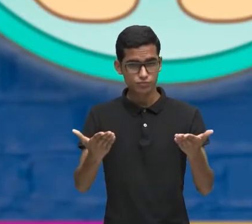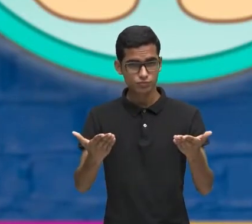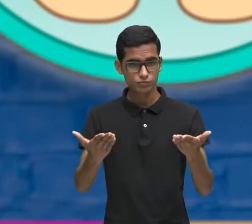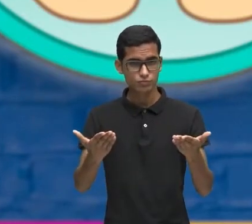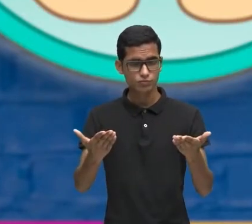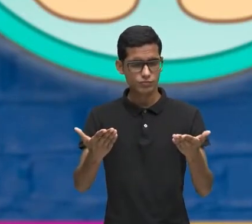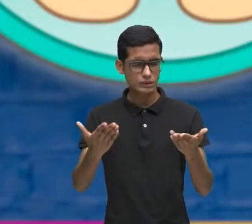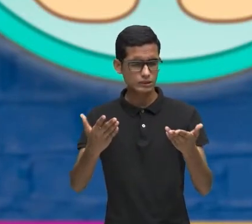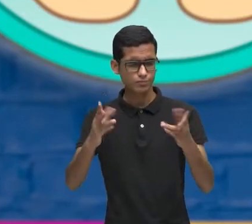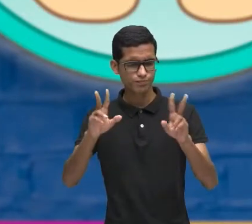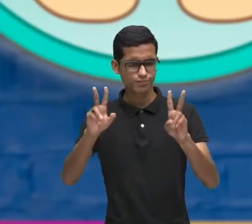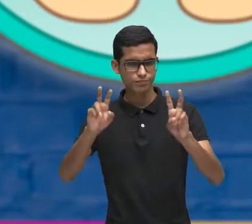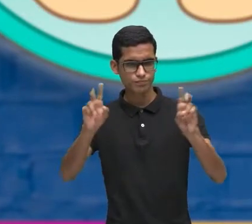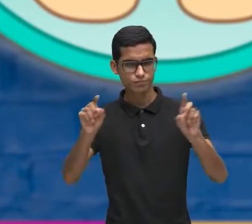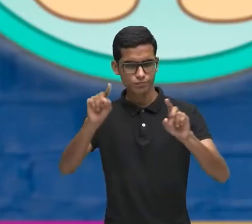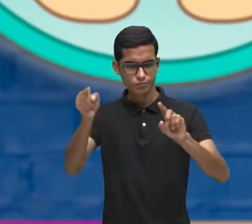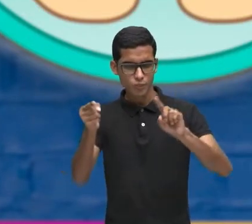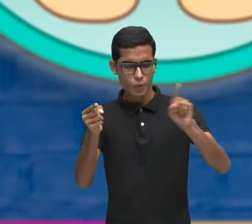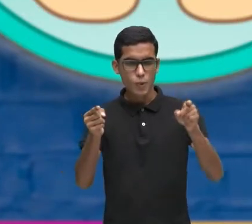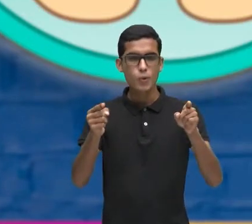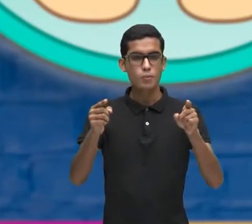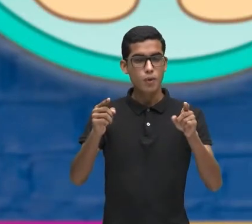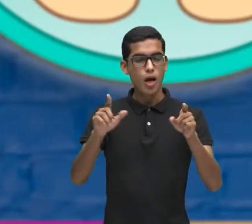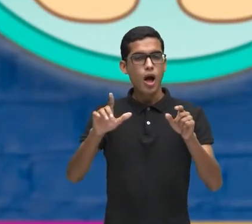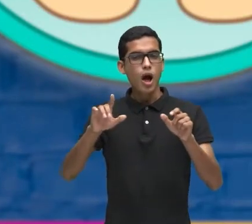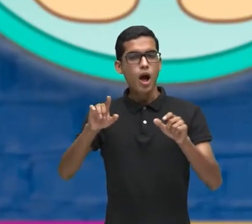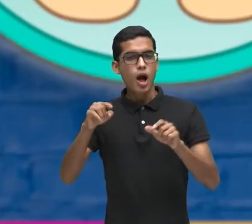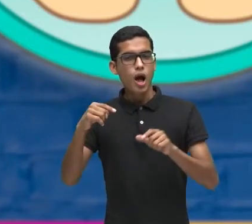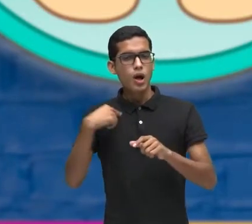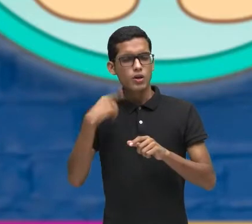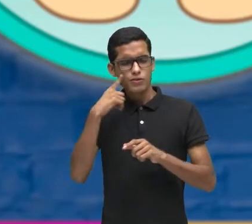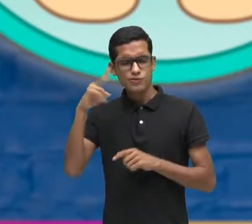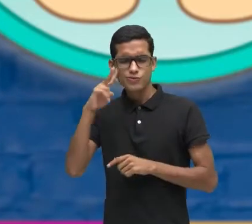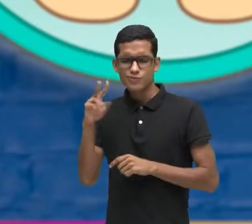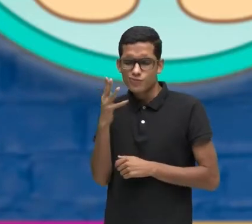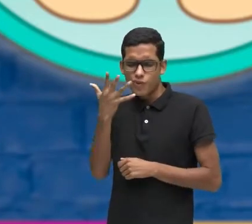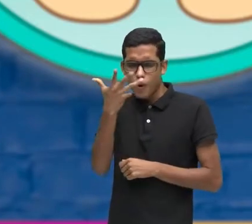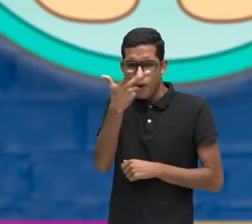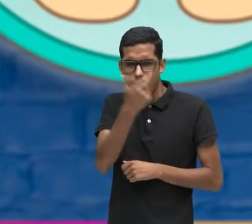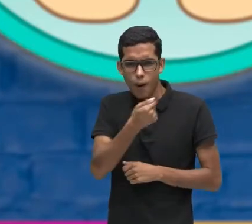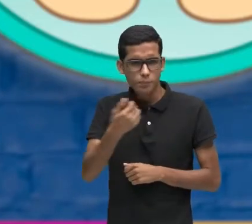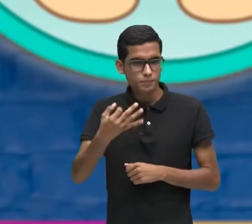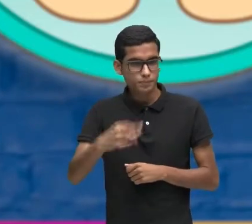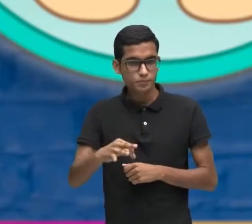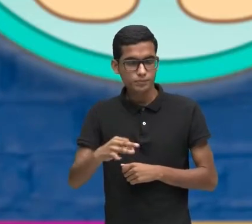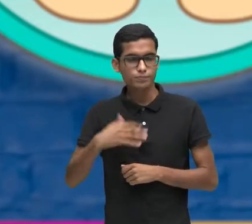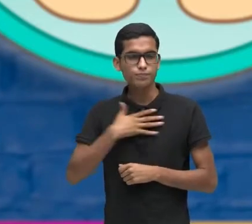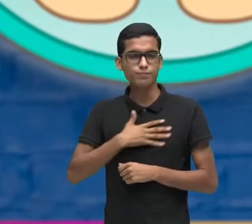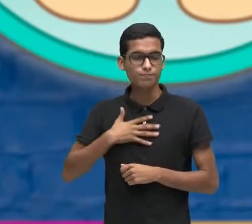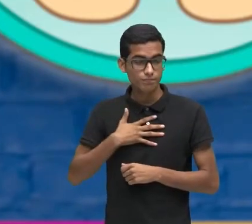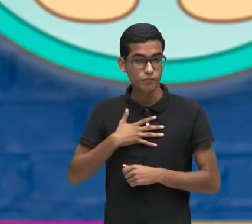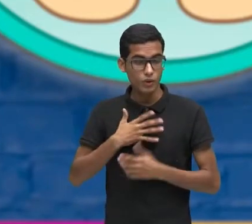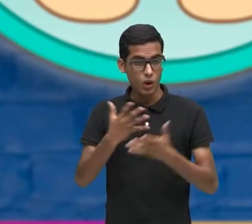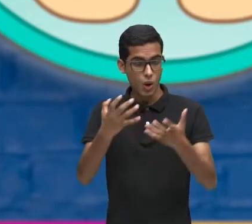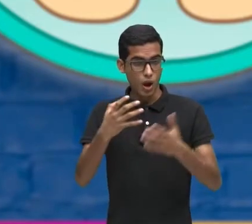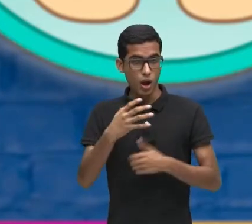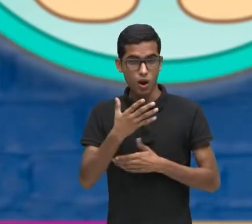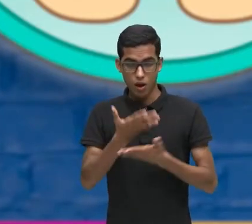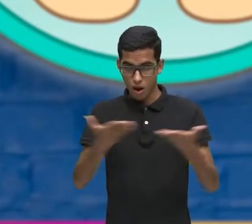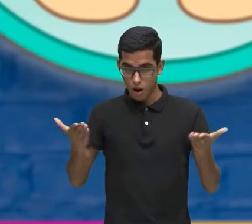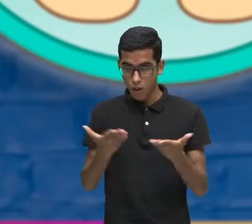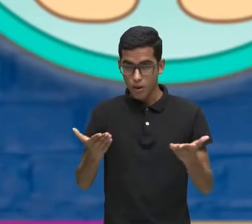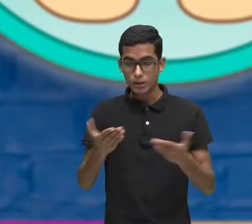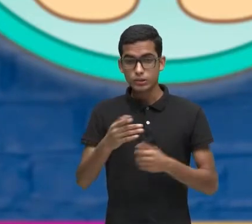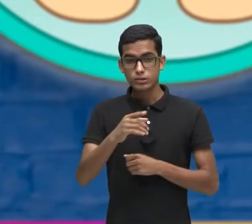parêntesinho Já que a gente viu um conto Tão bonito, né? Uma historinha tão linda Eu gostaria aqui nesse momento